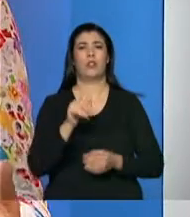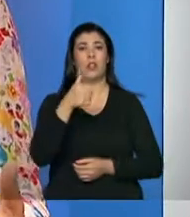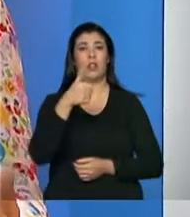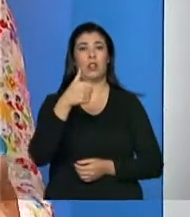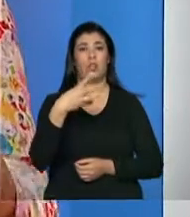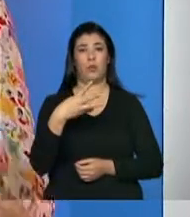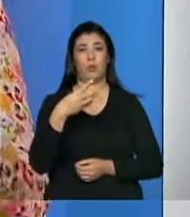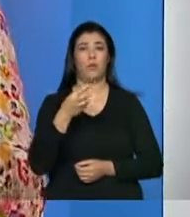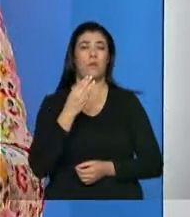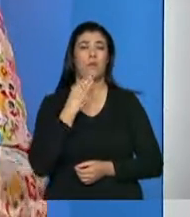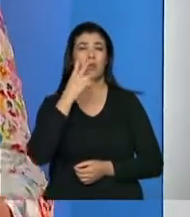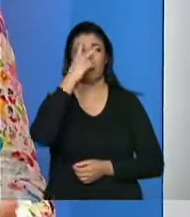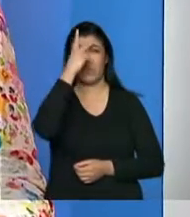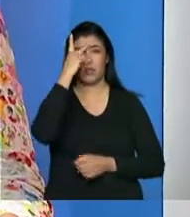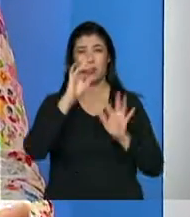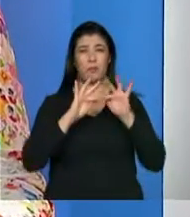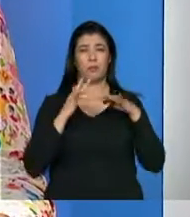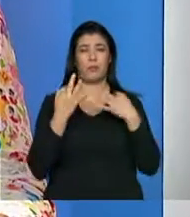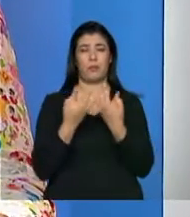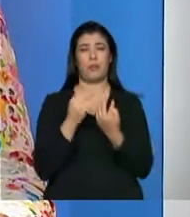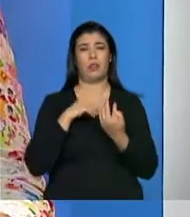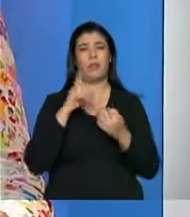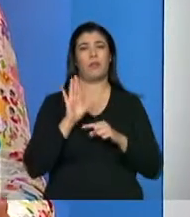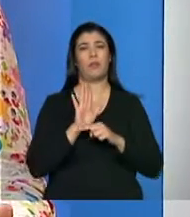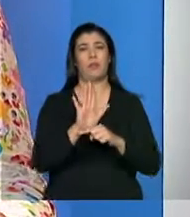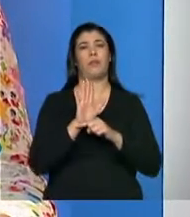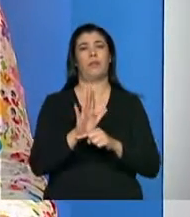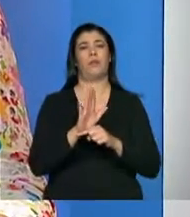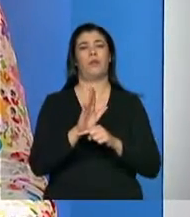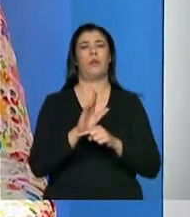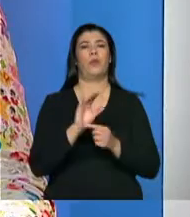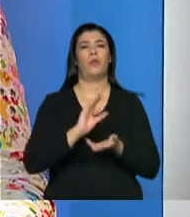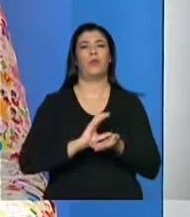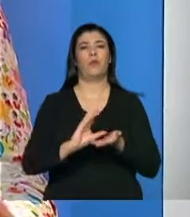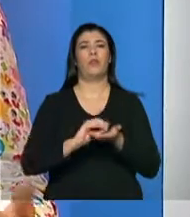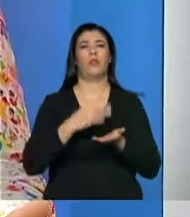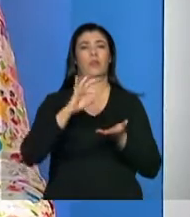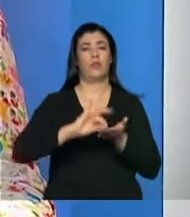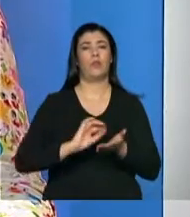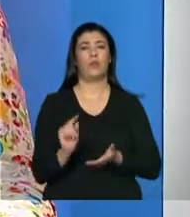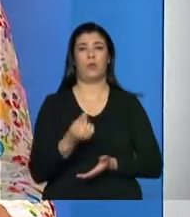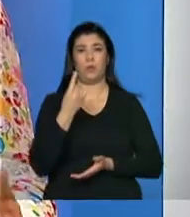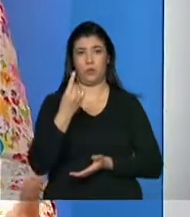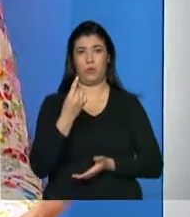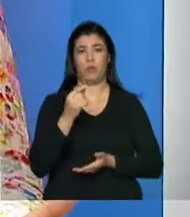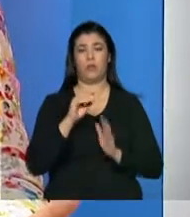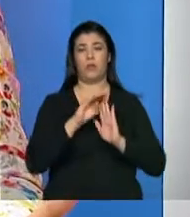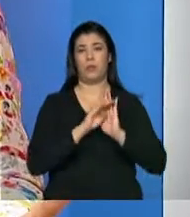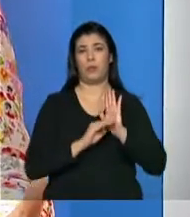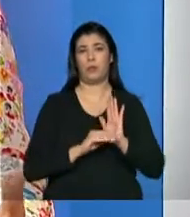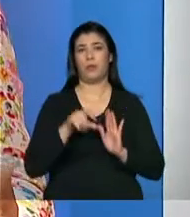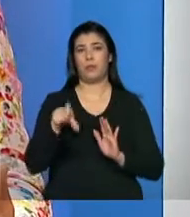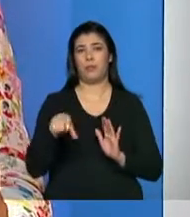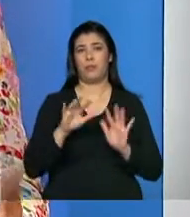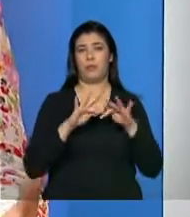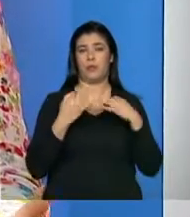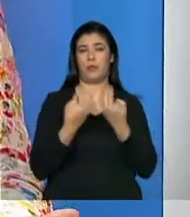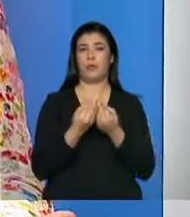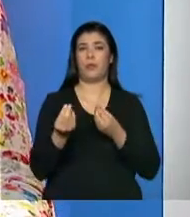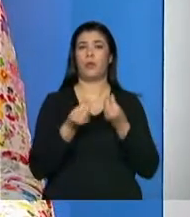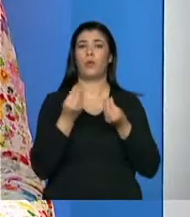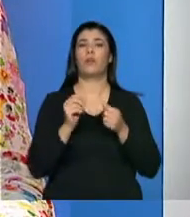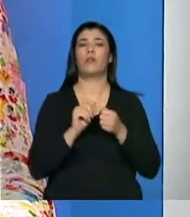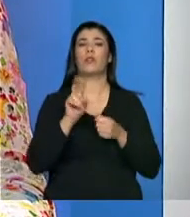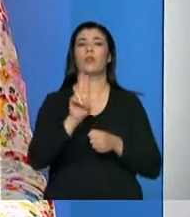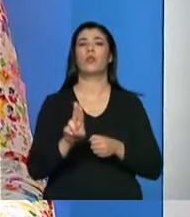são beneficiárias do programa Bolsa Família, que estão no Cadastro Único, se esse cadastro fosse usado por